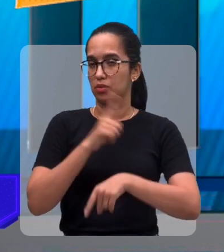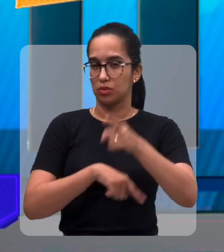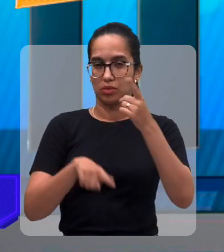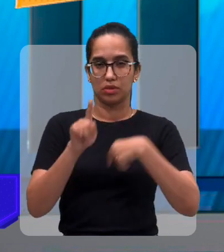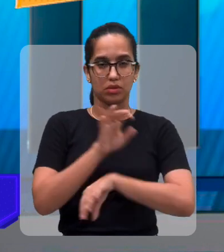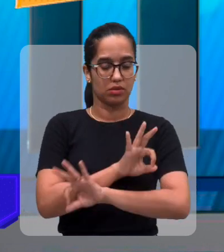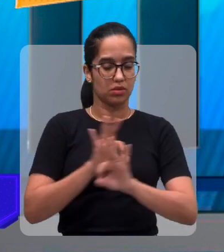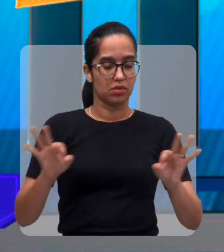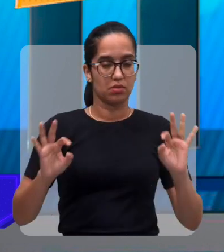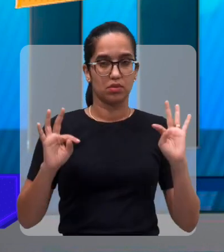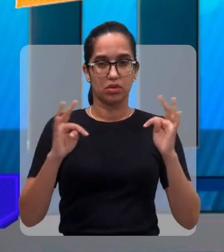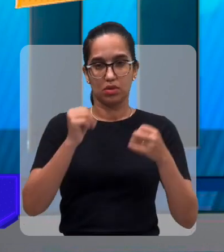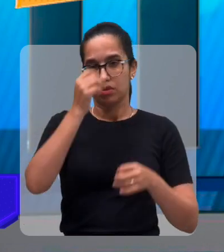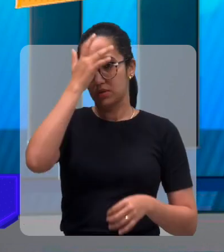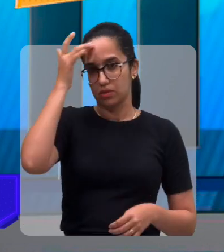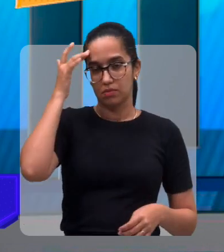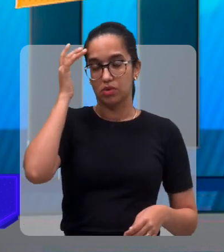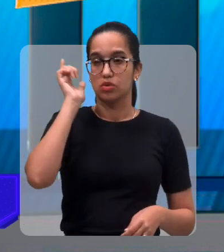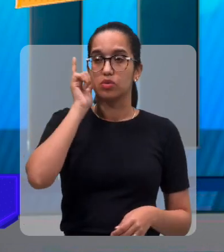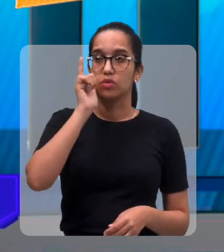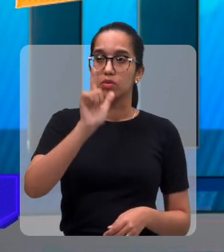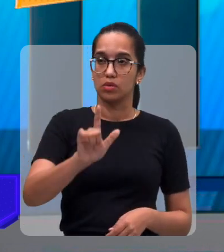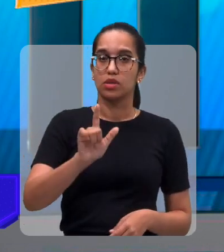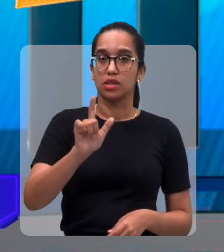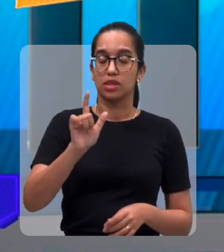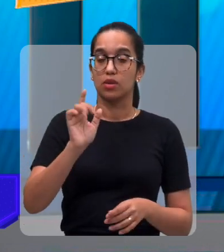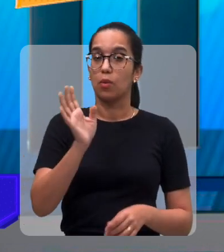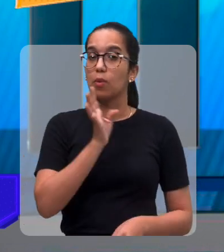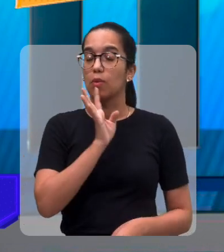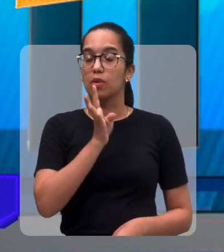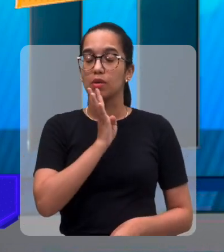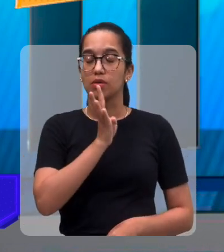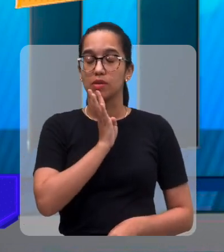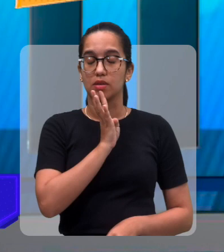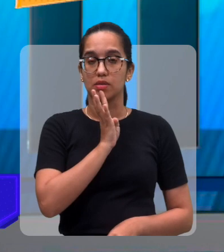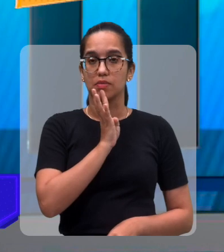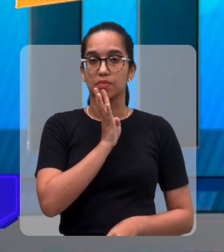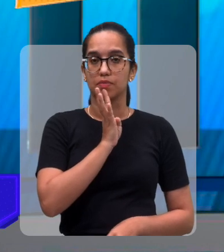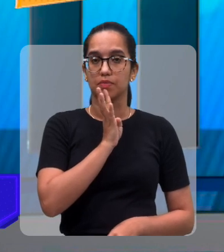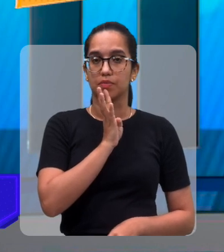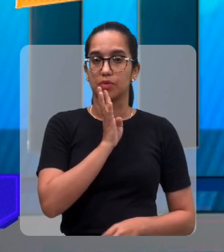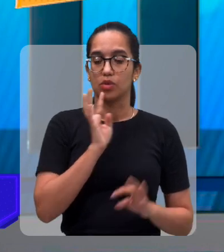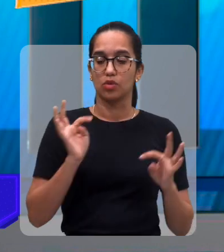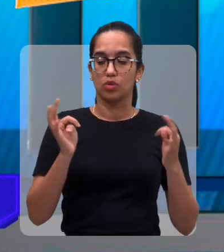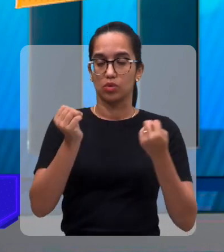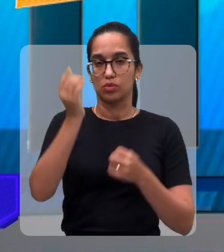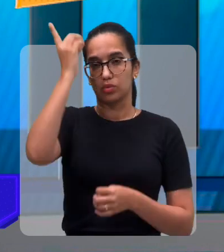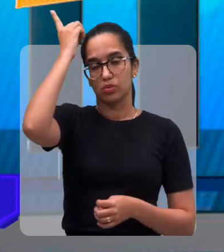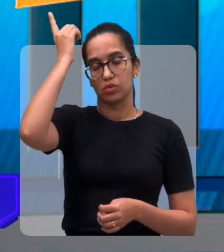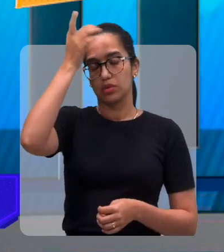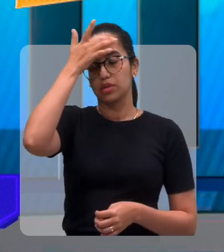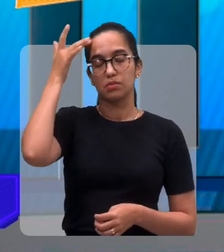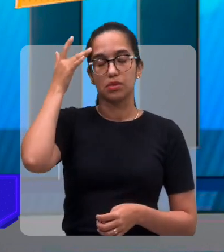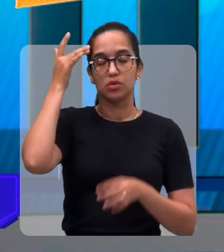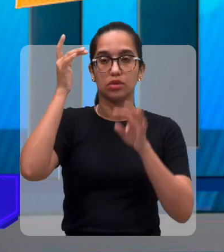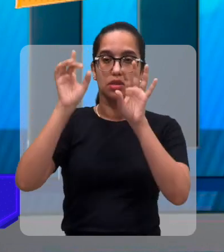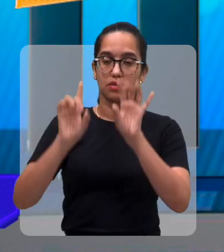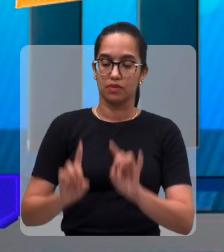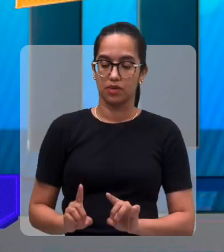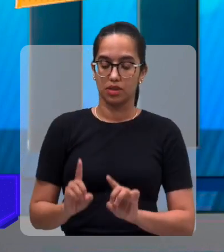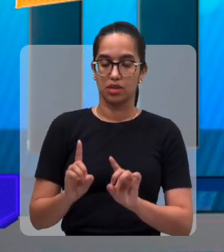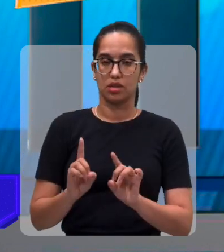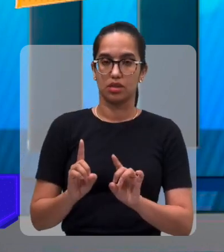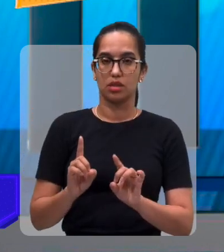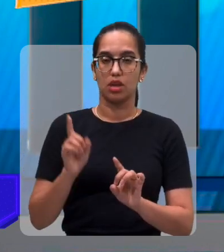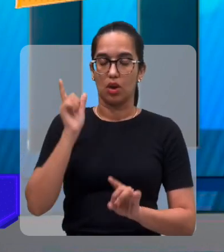sucesso muito grande para que as pessoas possam ver, né? E conhecer o talento das pessoas com deficiência. Para que